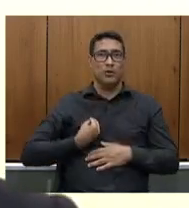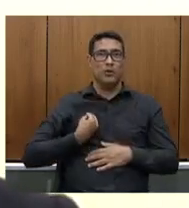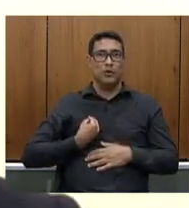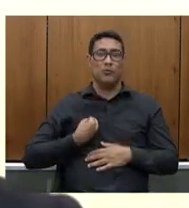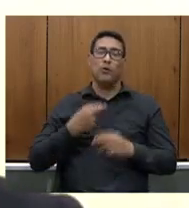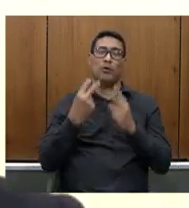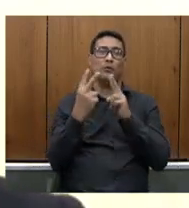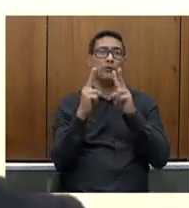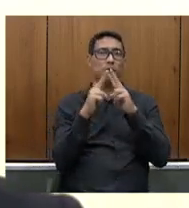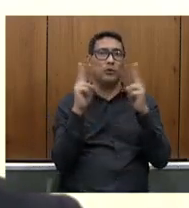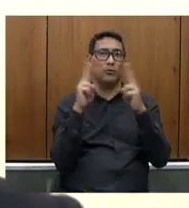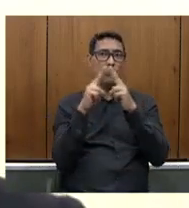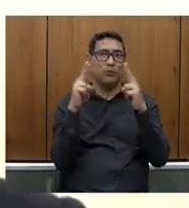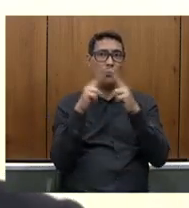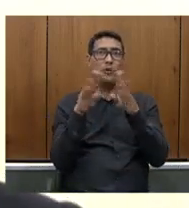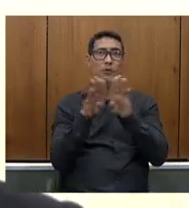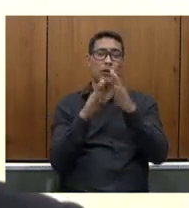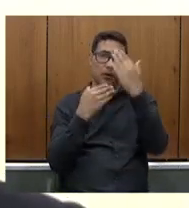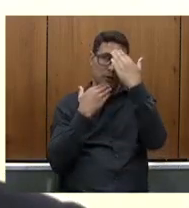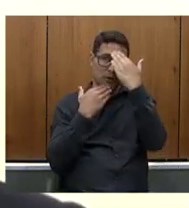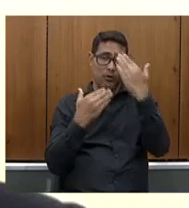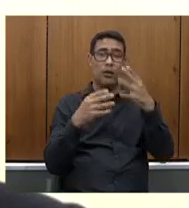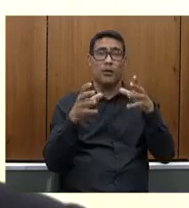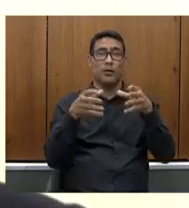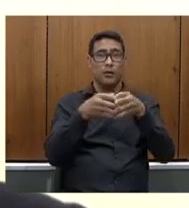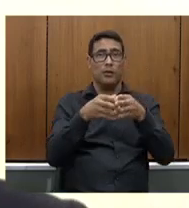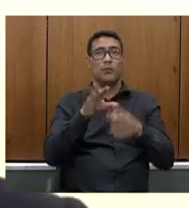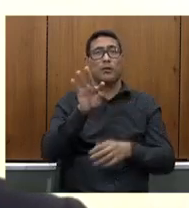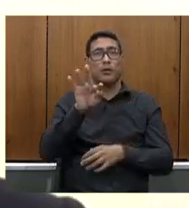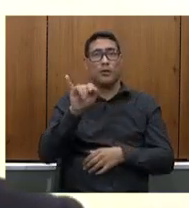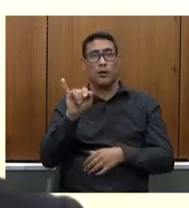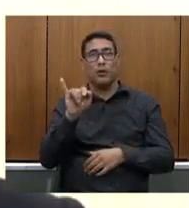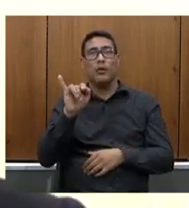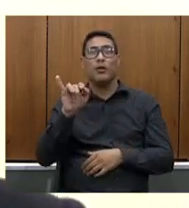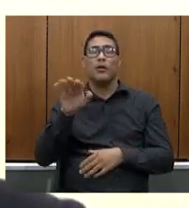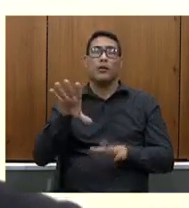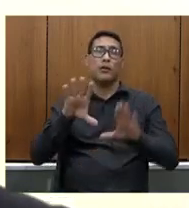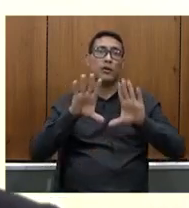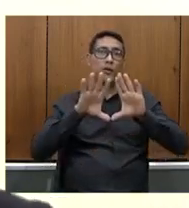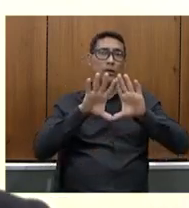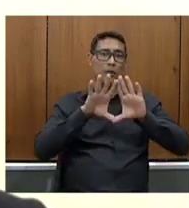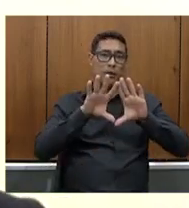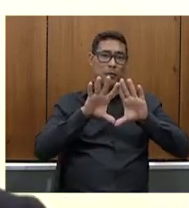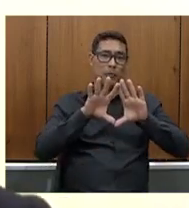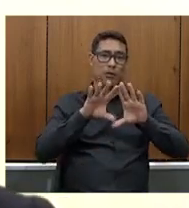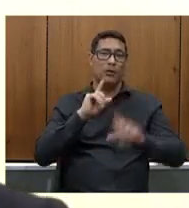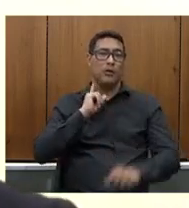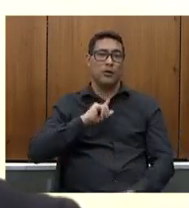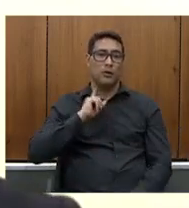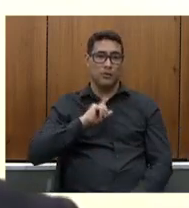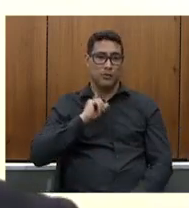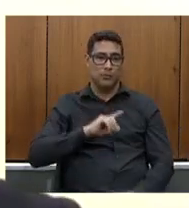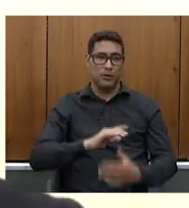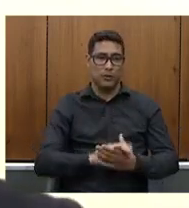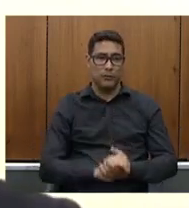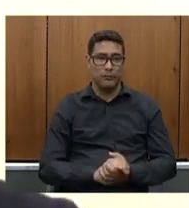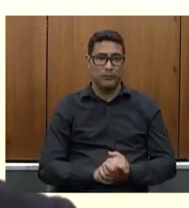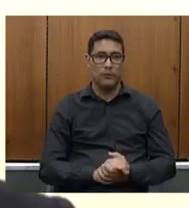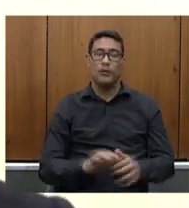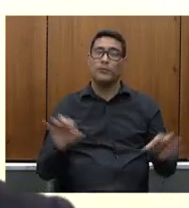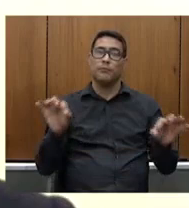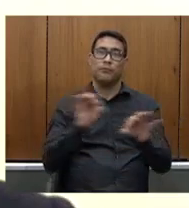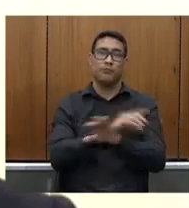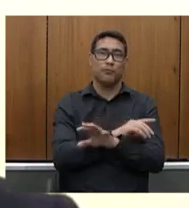quero cumprimentar e agradecer também toda a equipe de TI da Assembleia de Minas cumprida a finalidade da